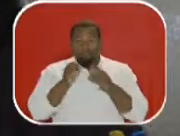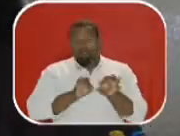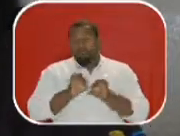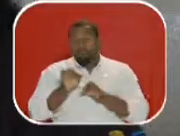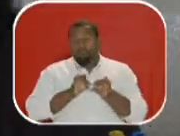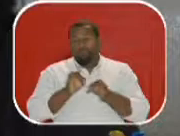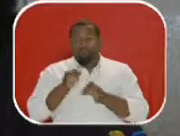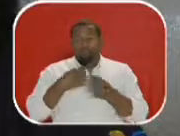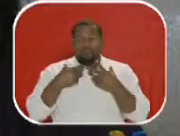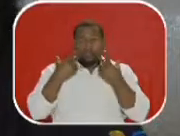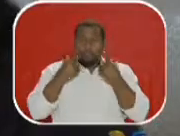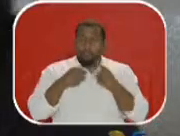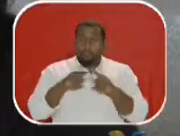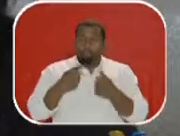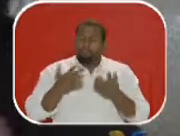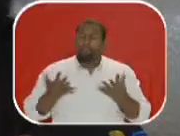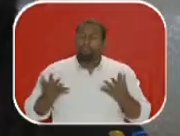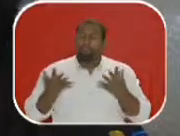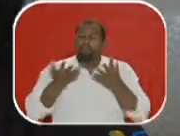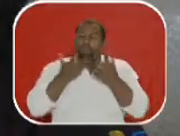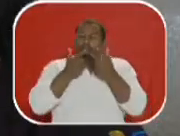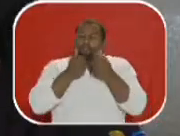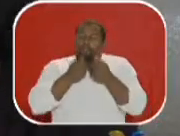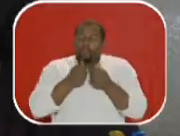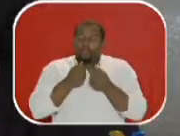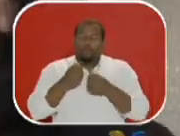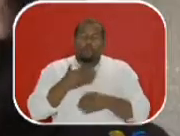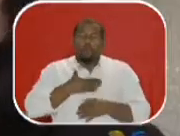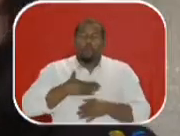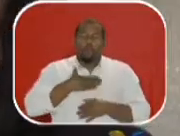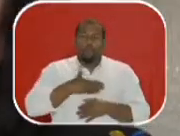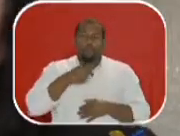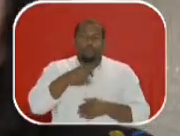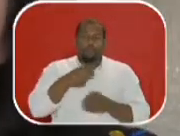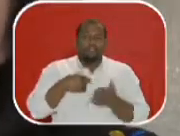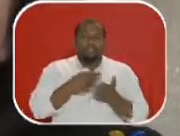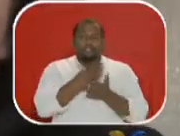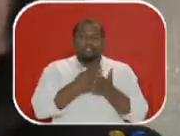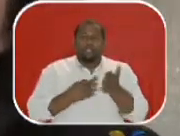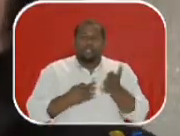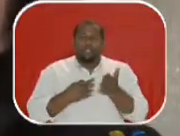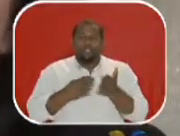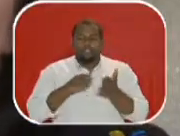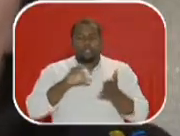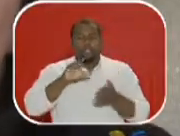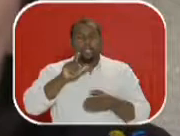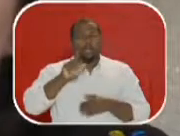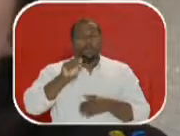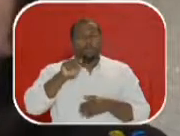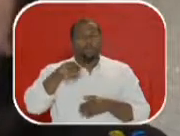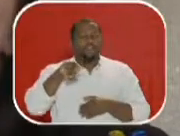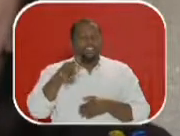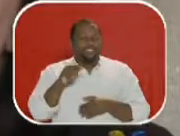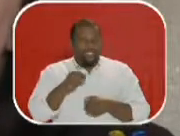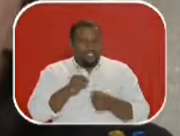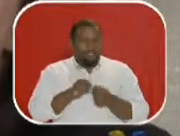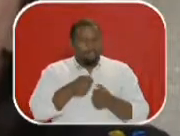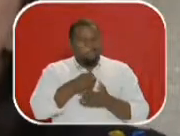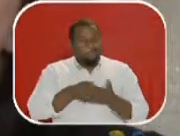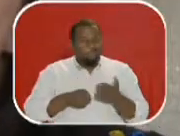simples a construção. A construção é belíssima. Eu gosto muito desse texto de Claudinha.